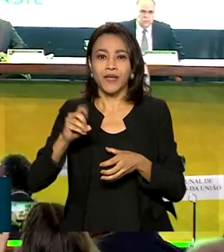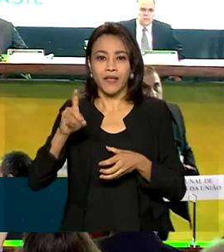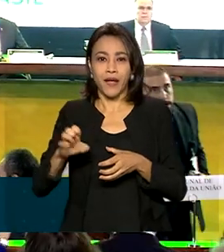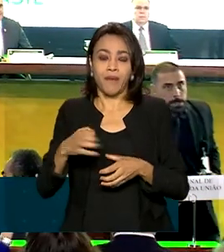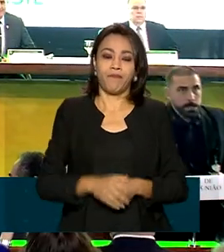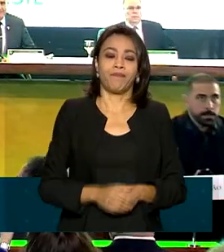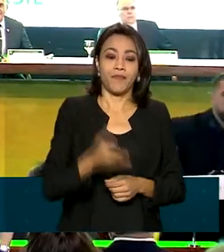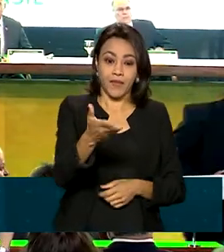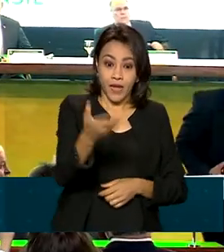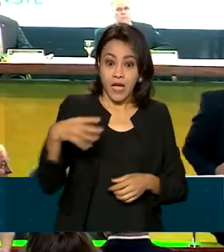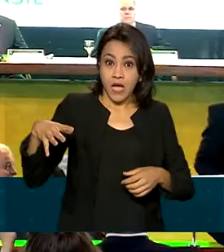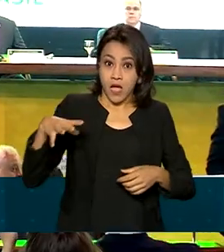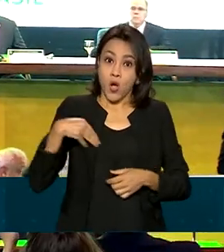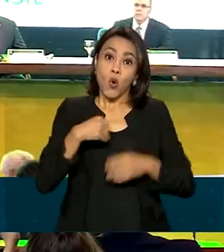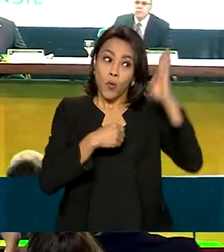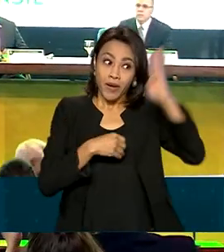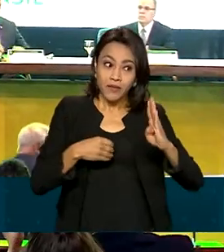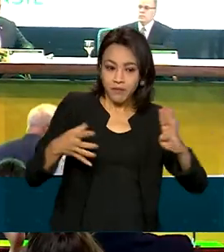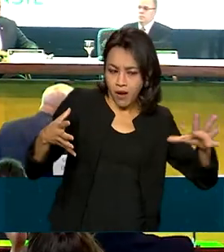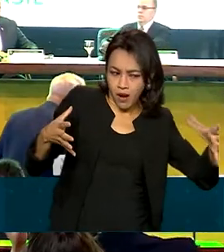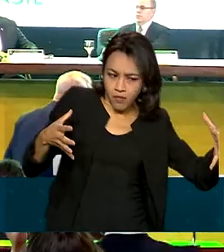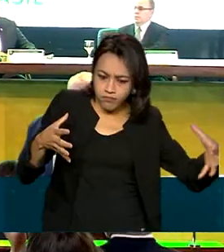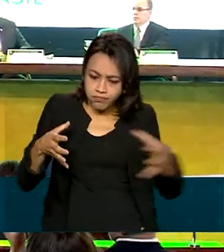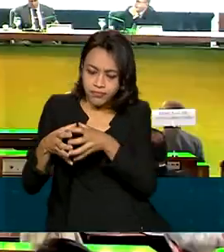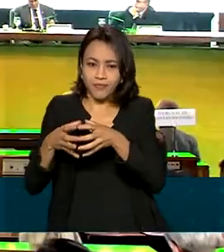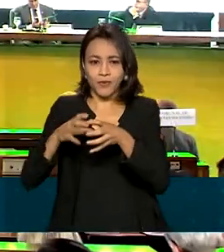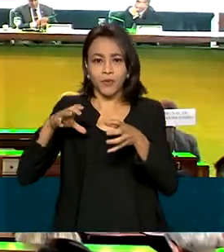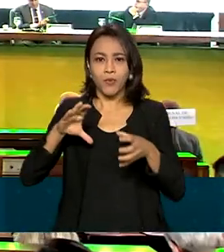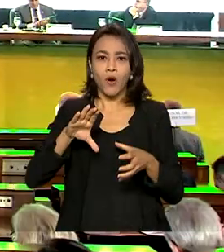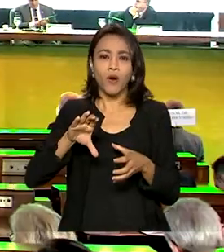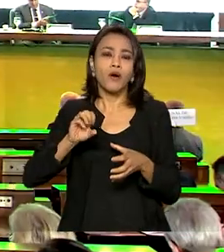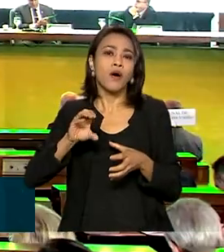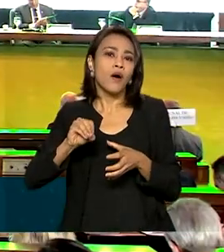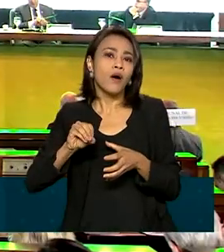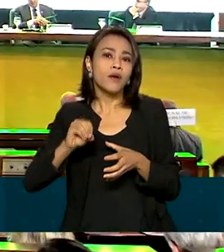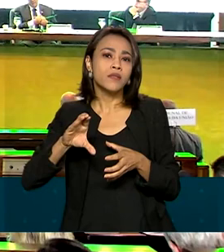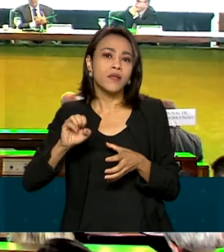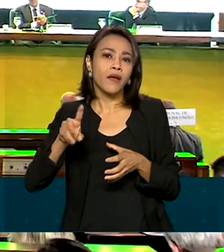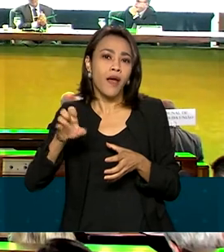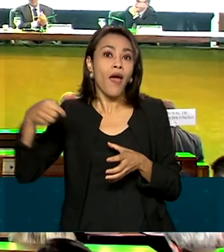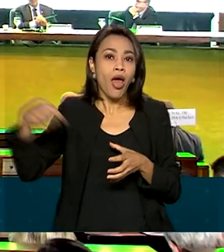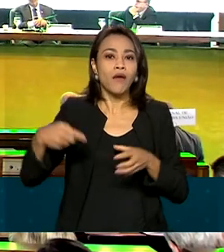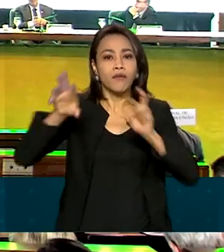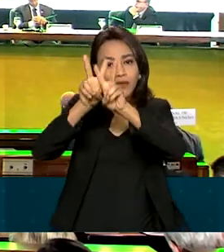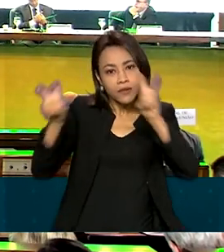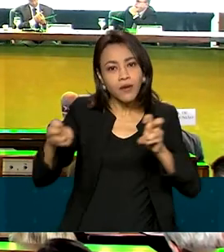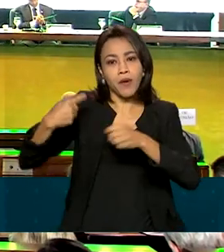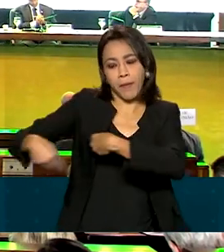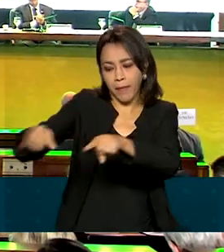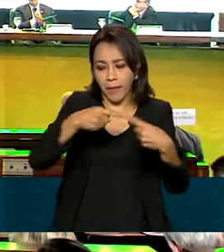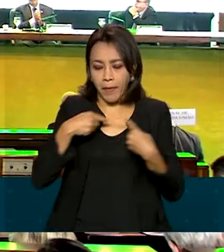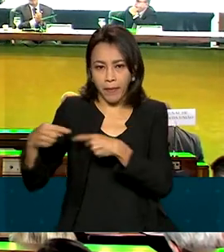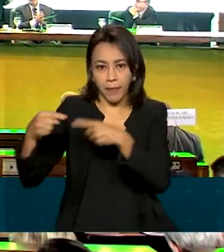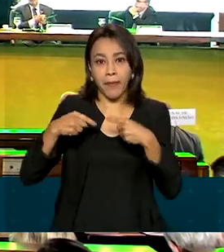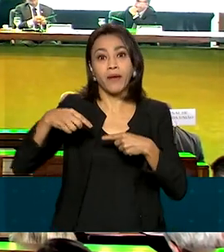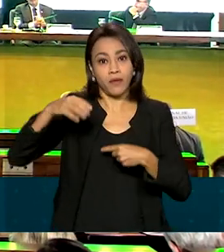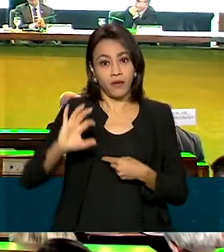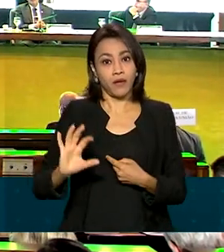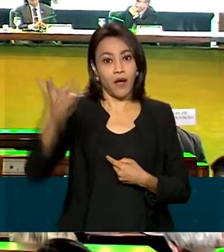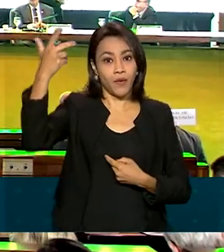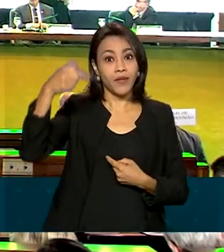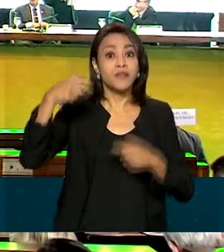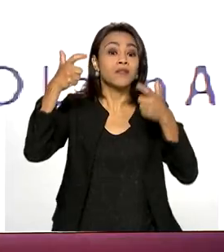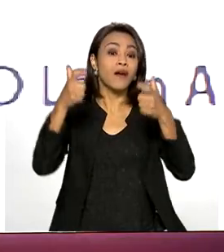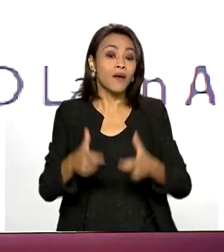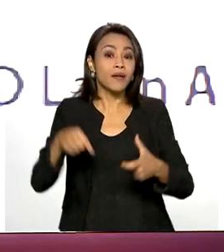Organização para a Cooperação e o Desenvolvimento Econômico é um dos temas abordados na semana Brasil-OCDE, que acontece no